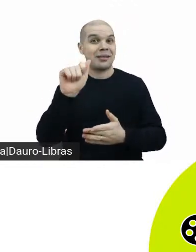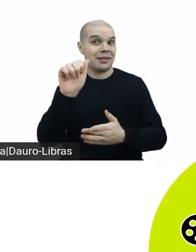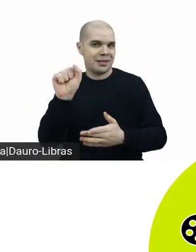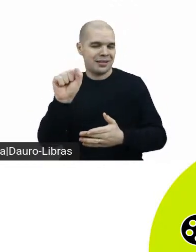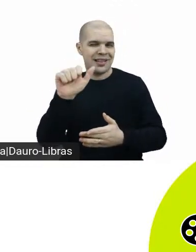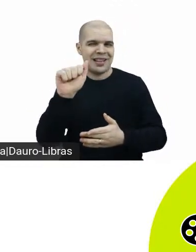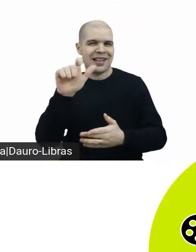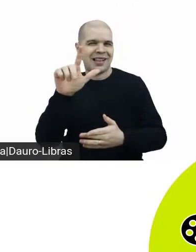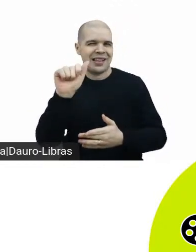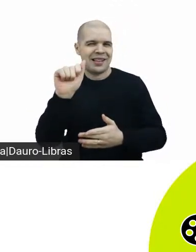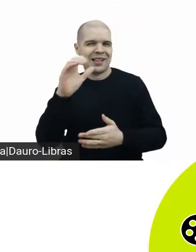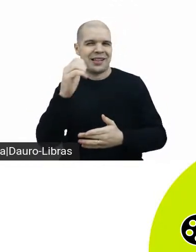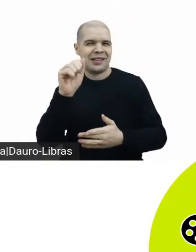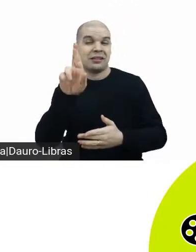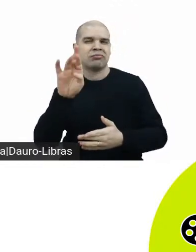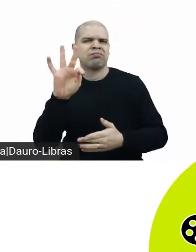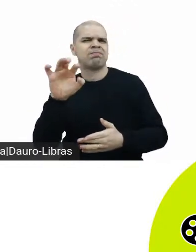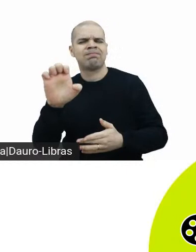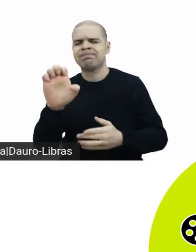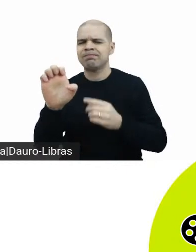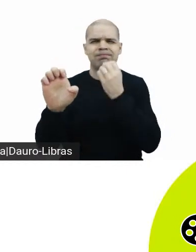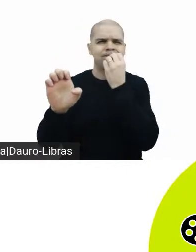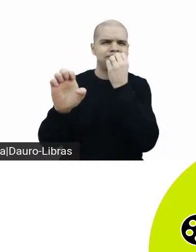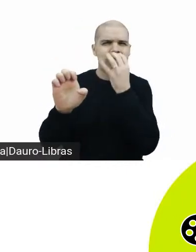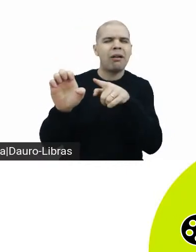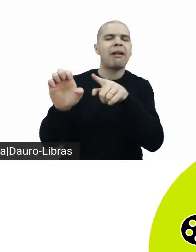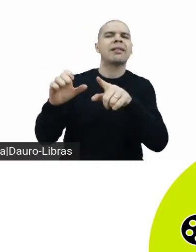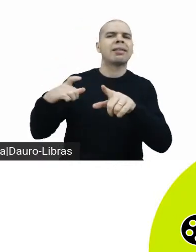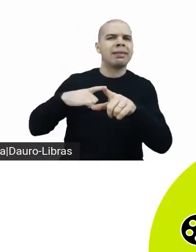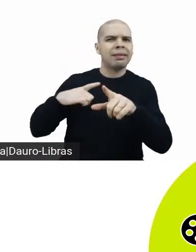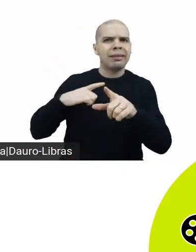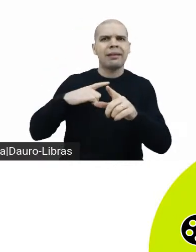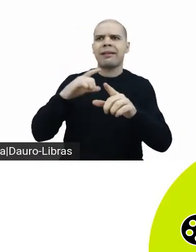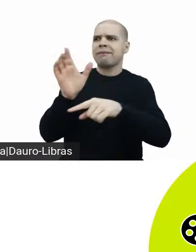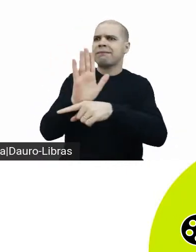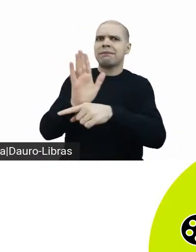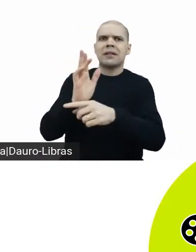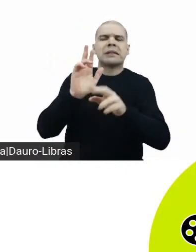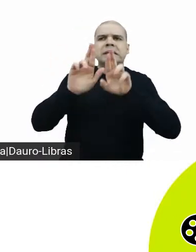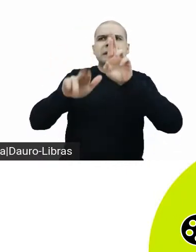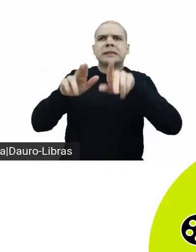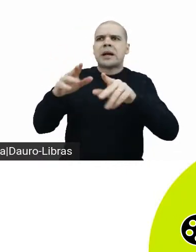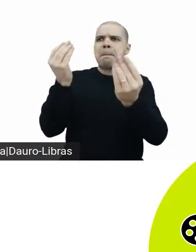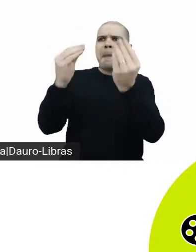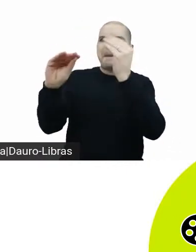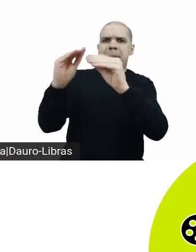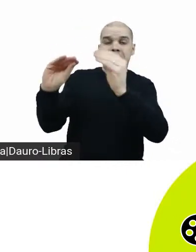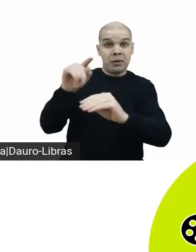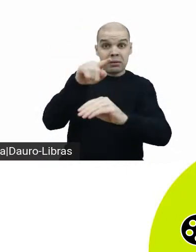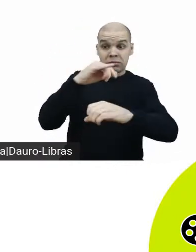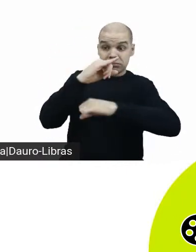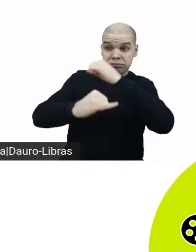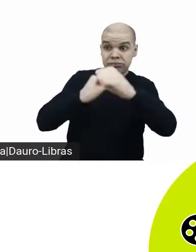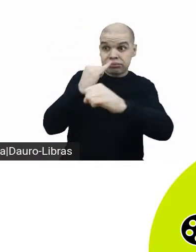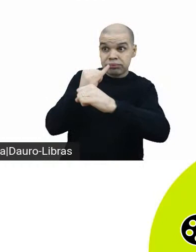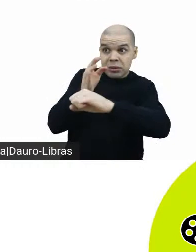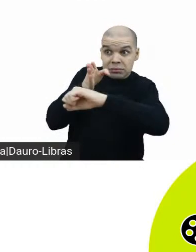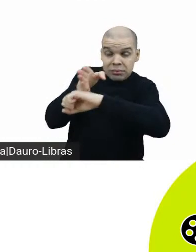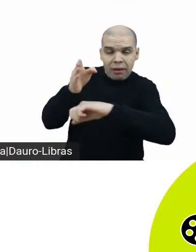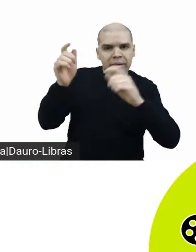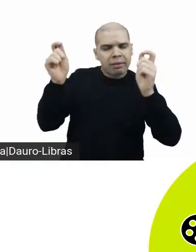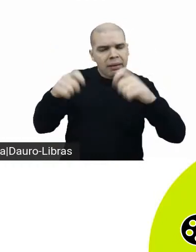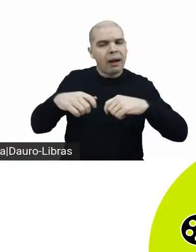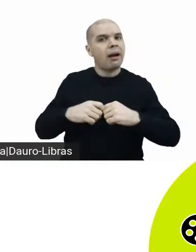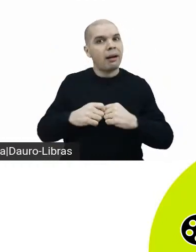maravilhosa, que proporcionou aí a gente percorrer vários diretores, a gente passou aí pelo Reino Unido, com